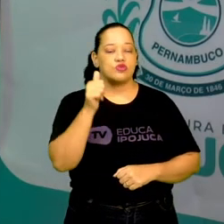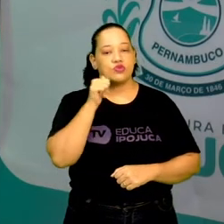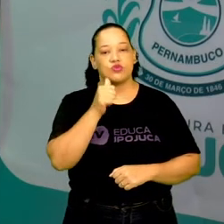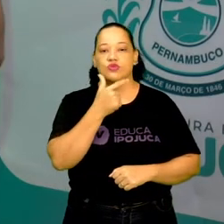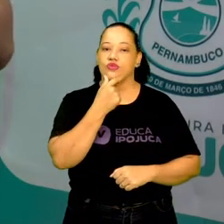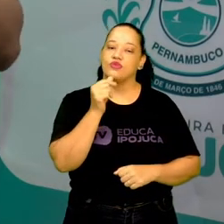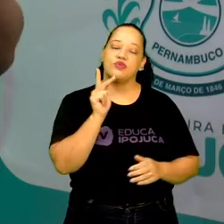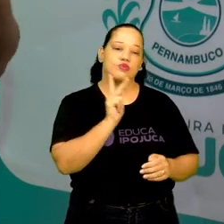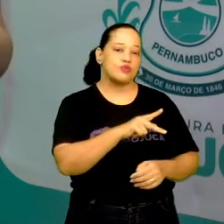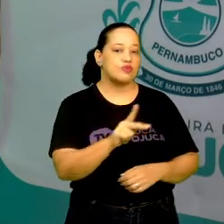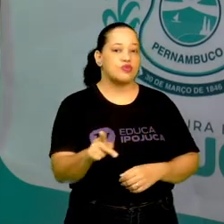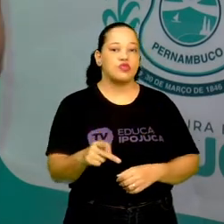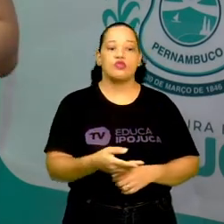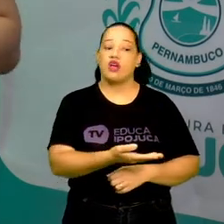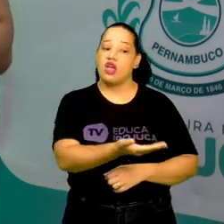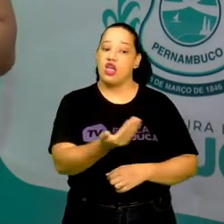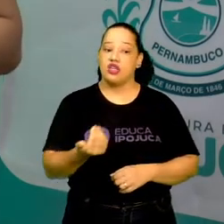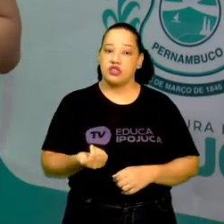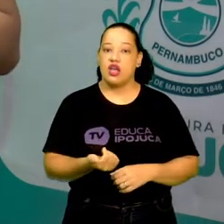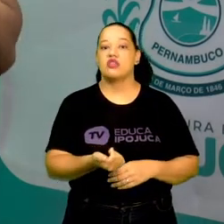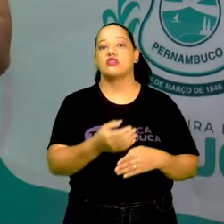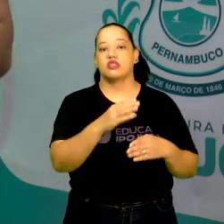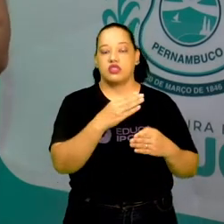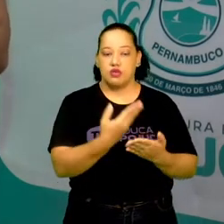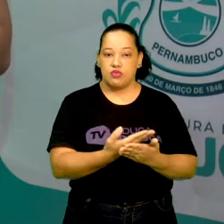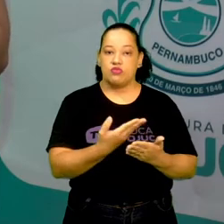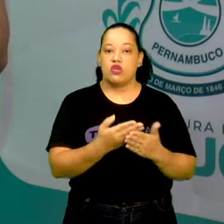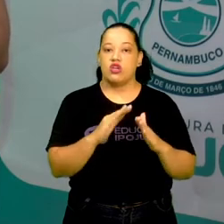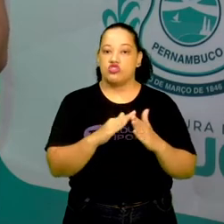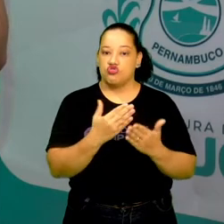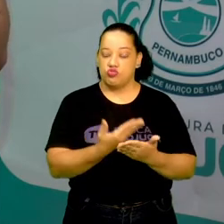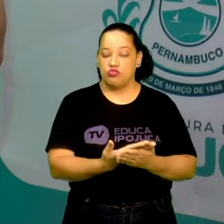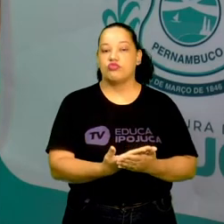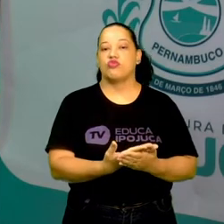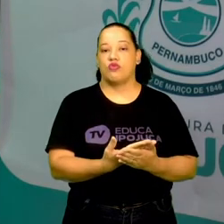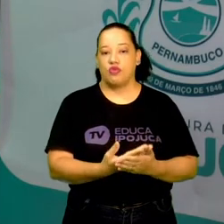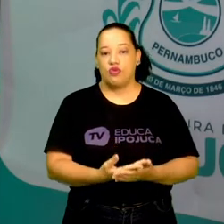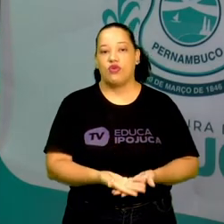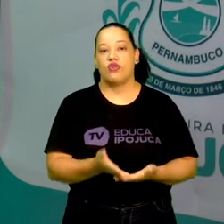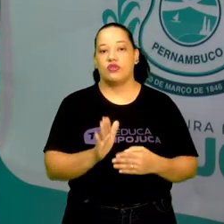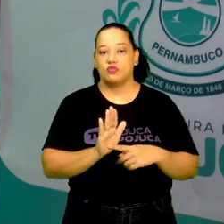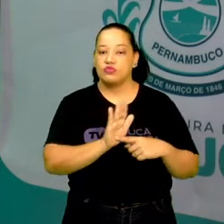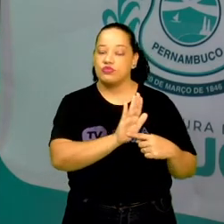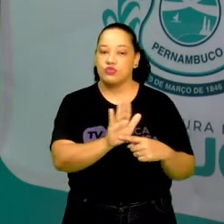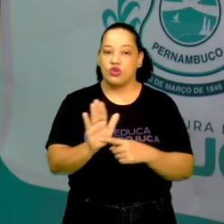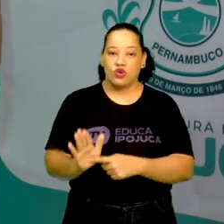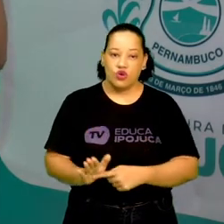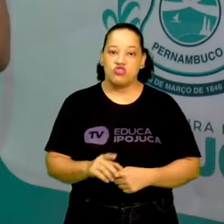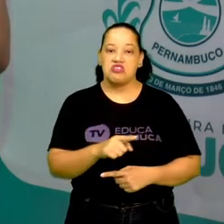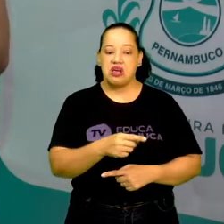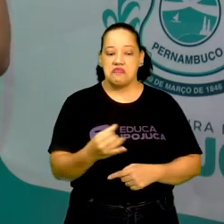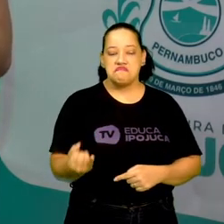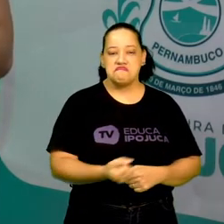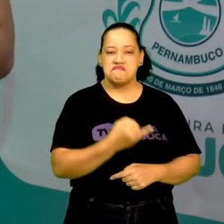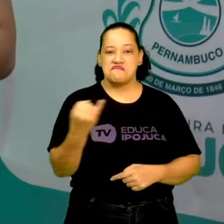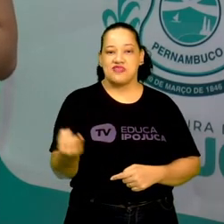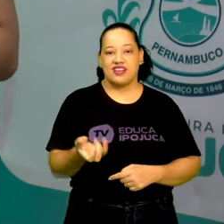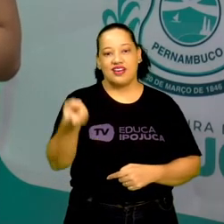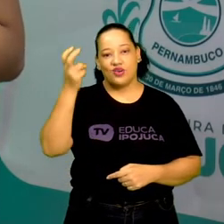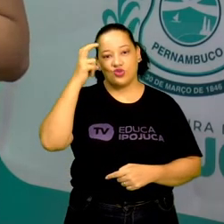para que eles possam trazer mais cultura de Cordel para a sala de aula, mais riqueza da nossa cultura.